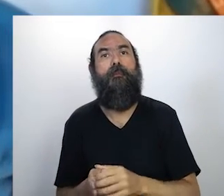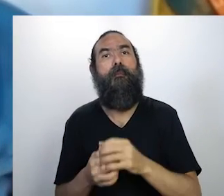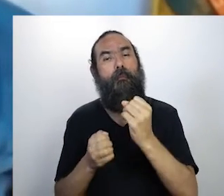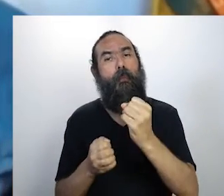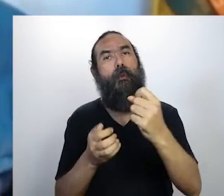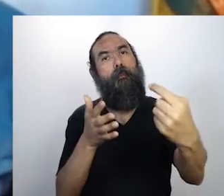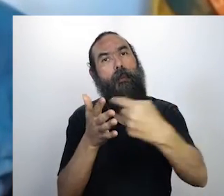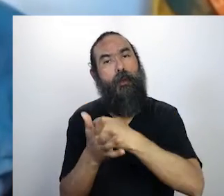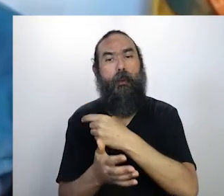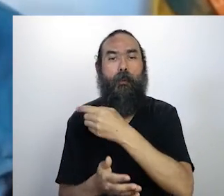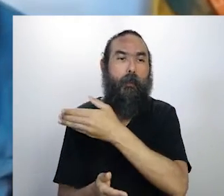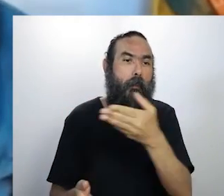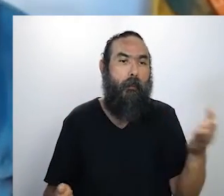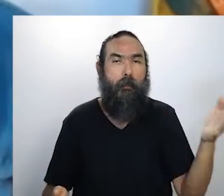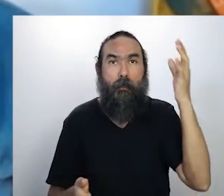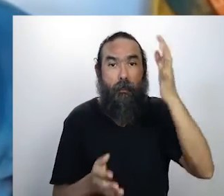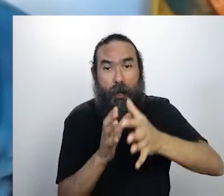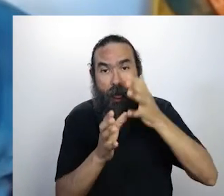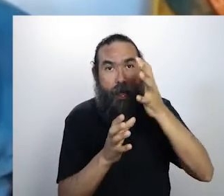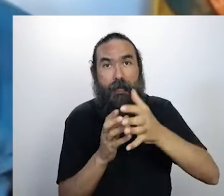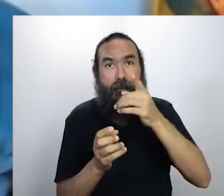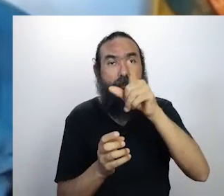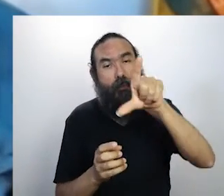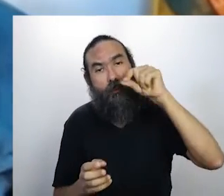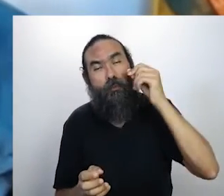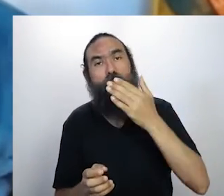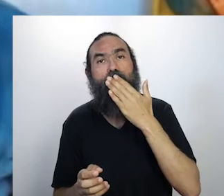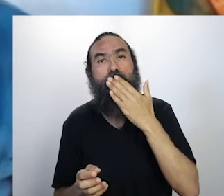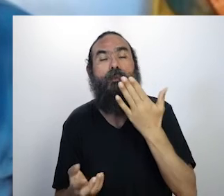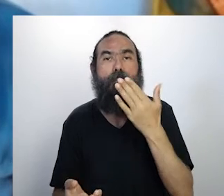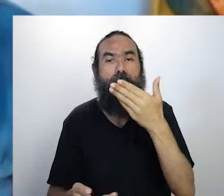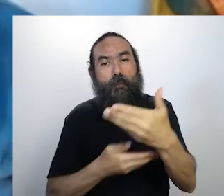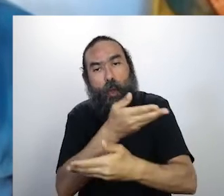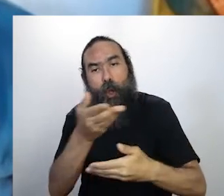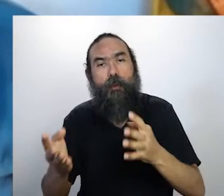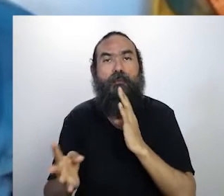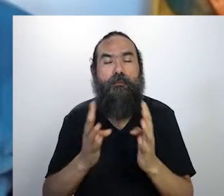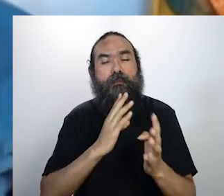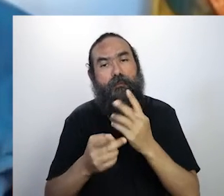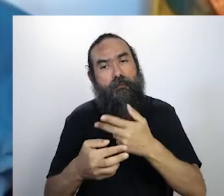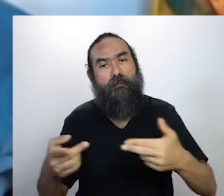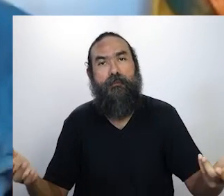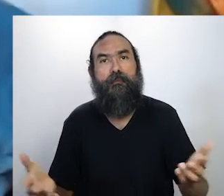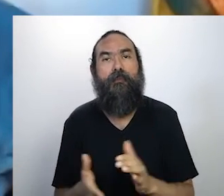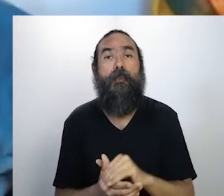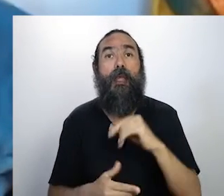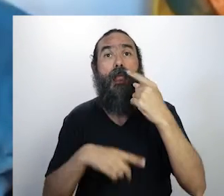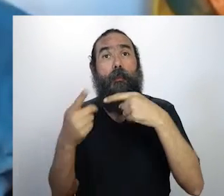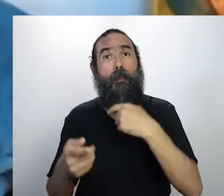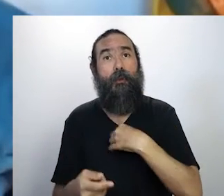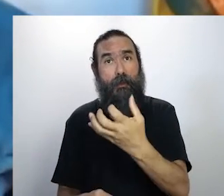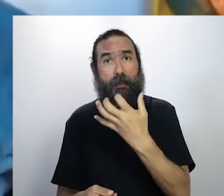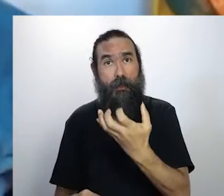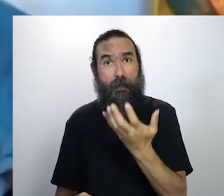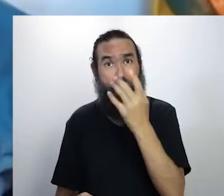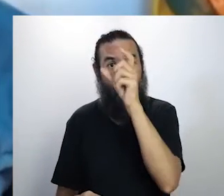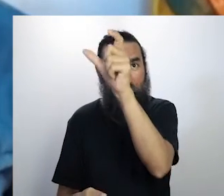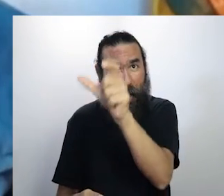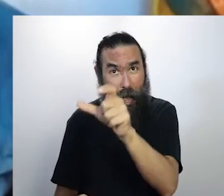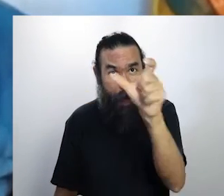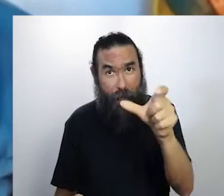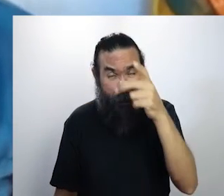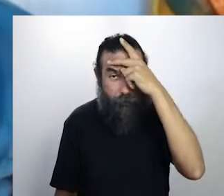aí é o momento de haver essa troca bacana, e depois eu queria que cada um desse uma